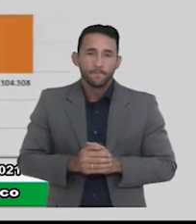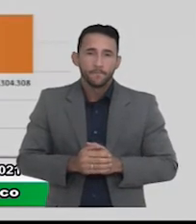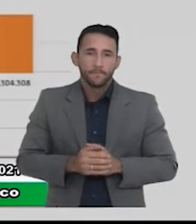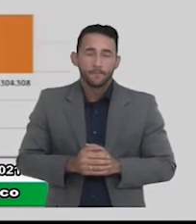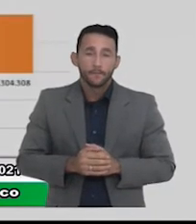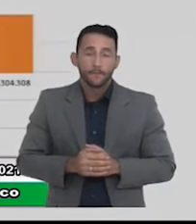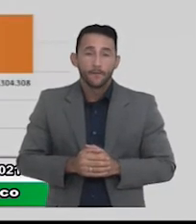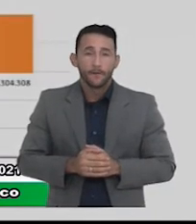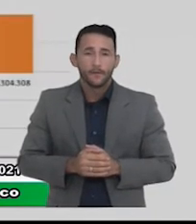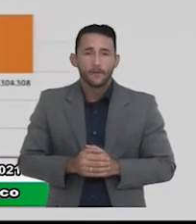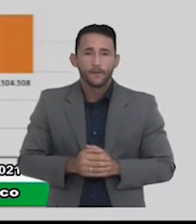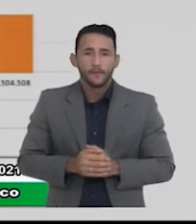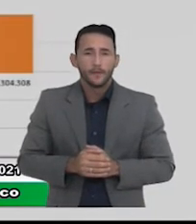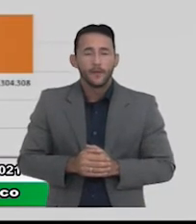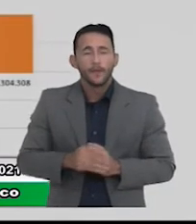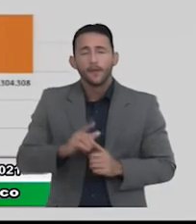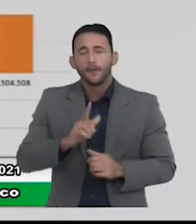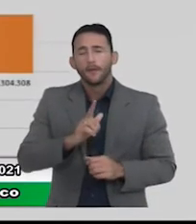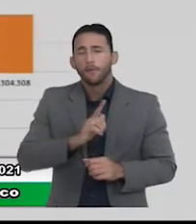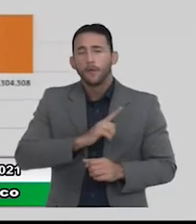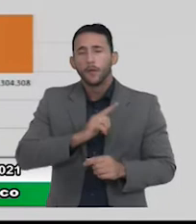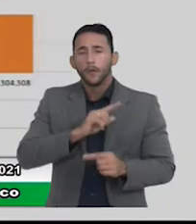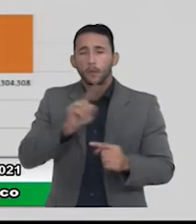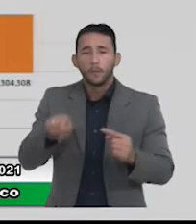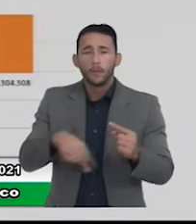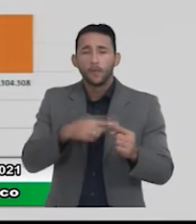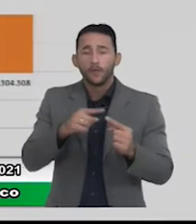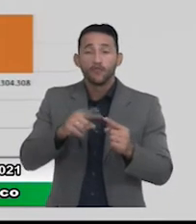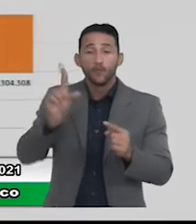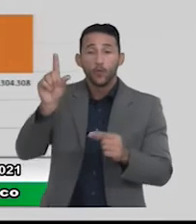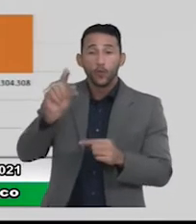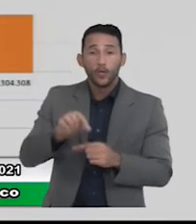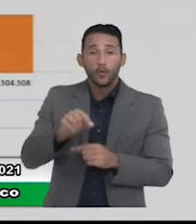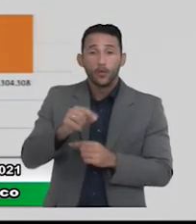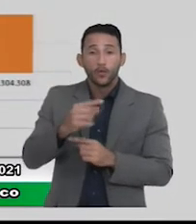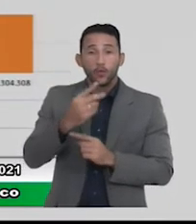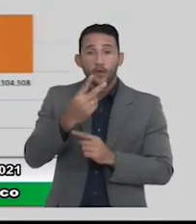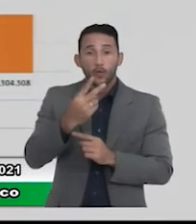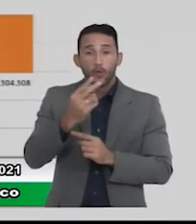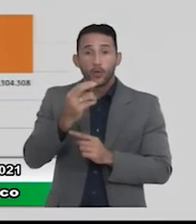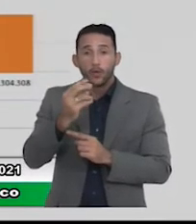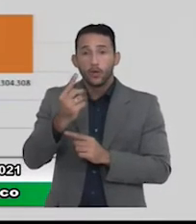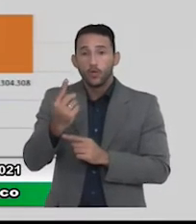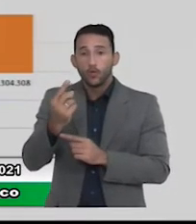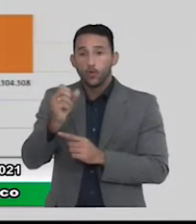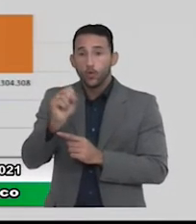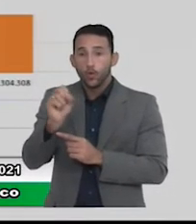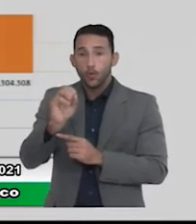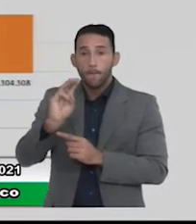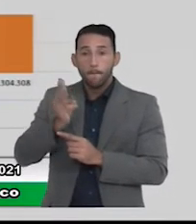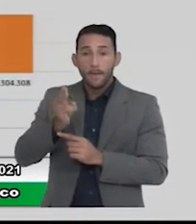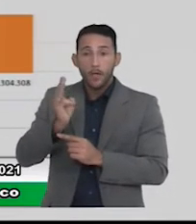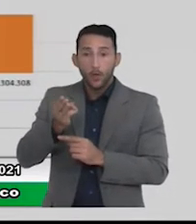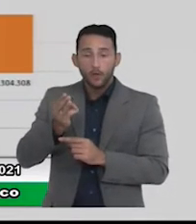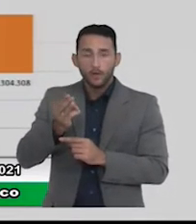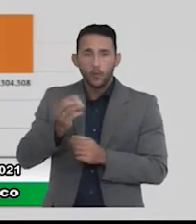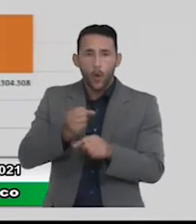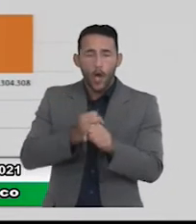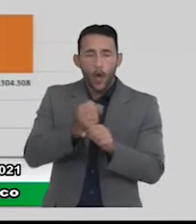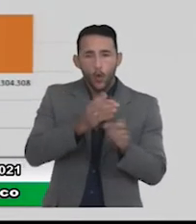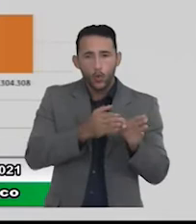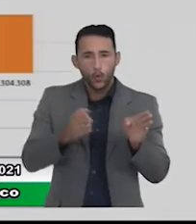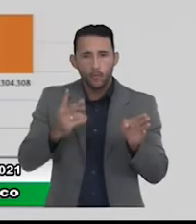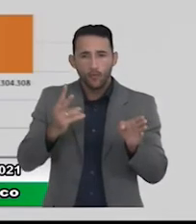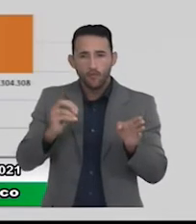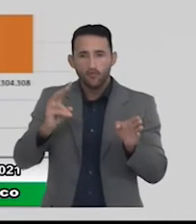A gente previu que diminuiria a dívida em 218 milhões no exercício de 2020 mas a